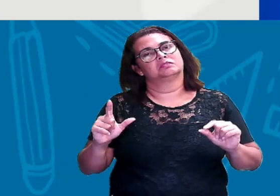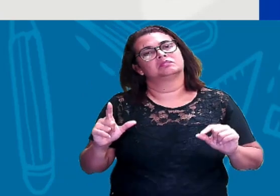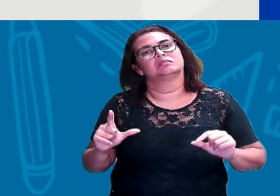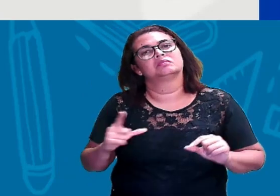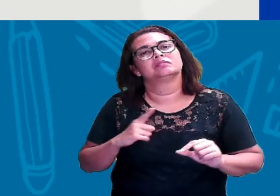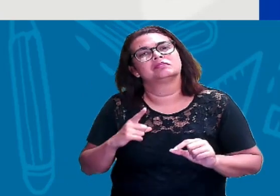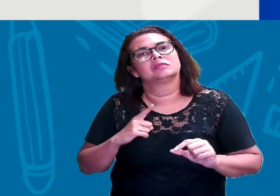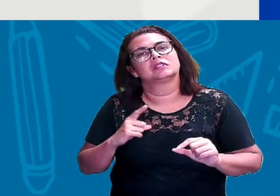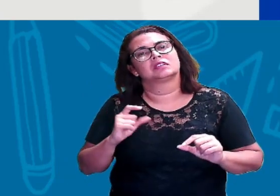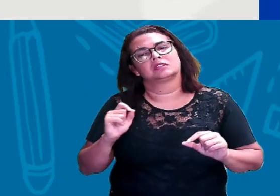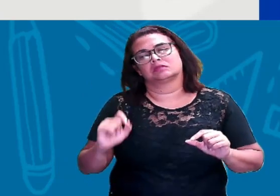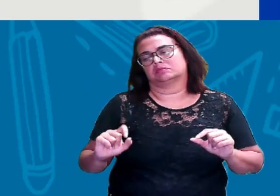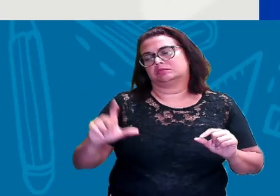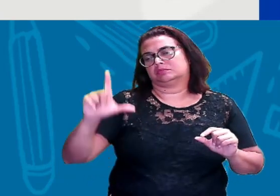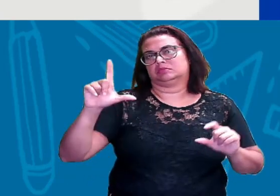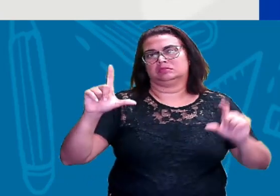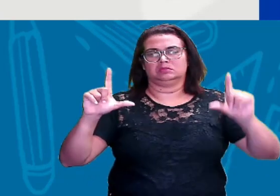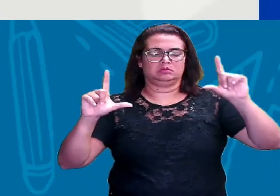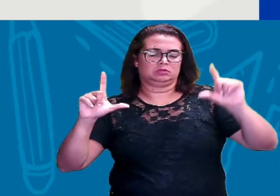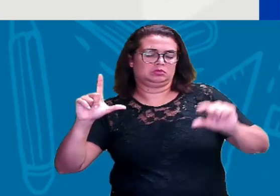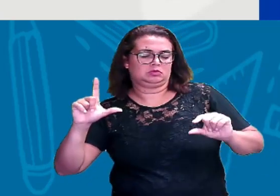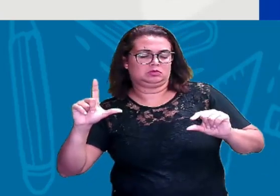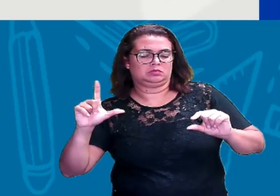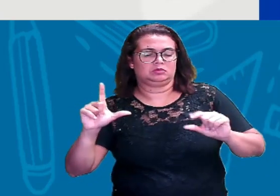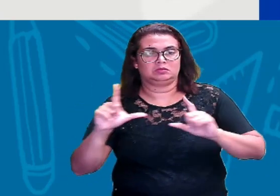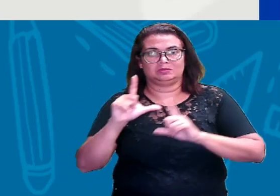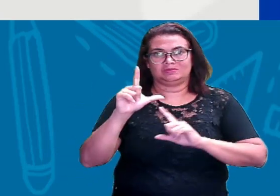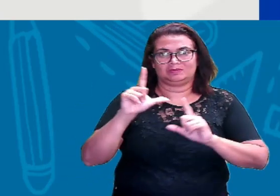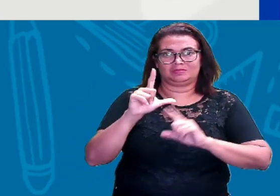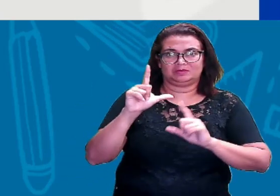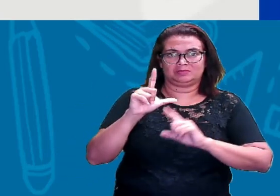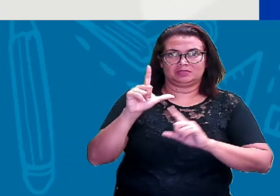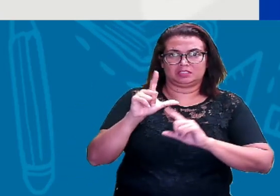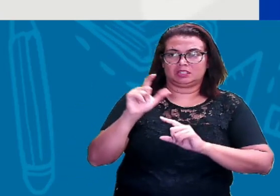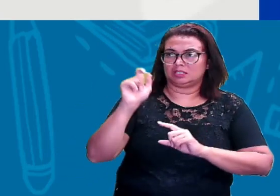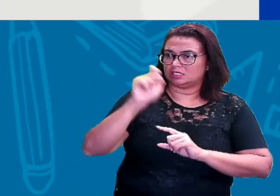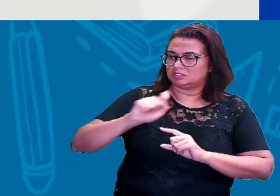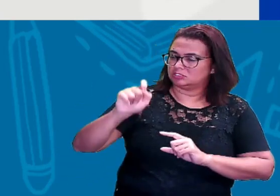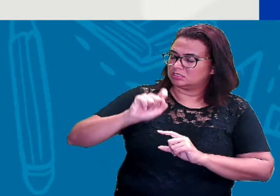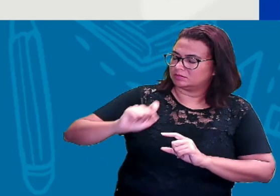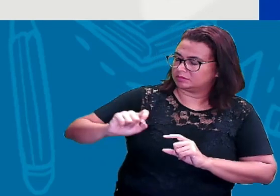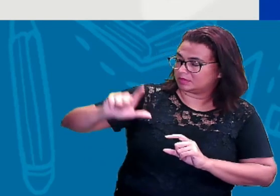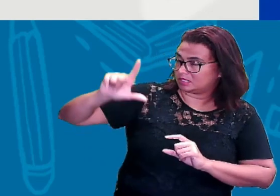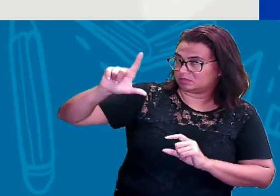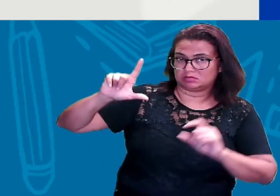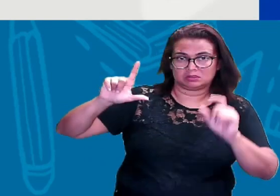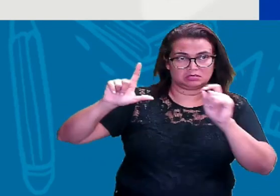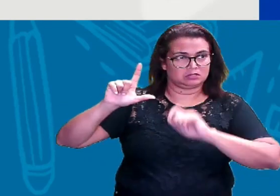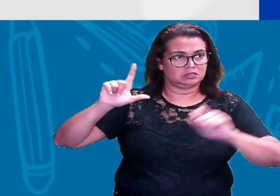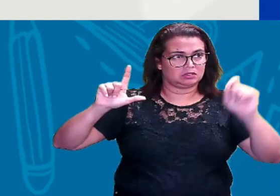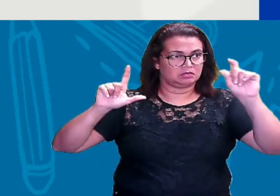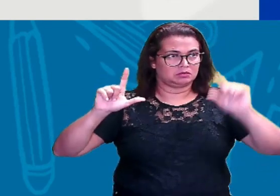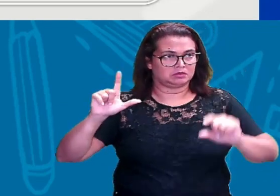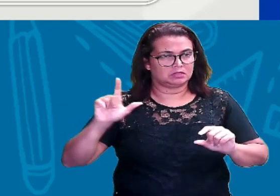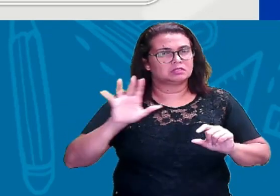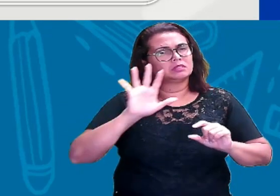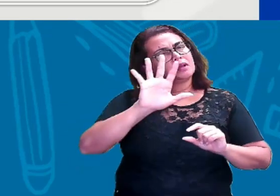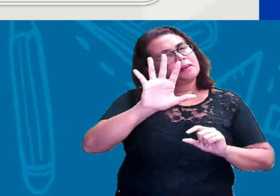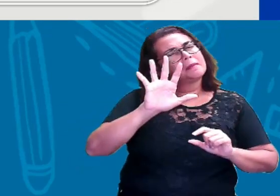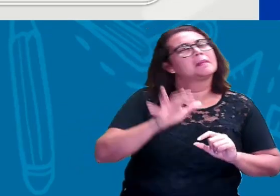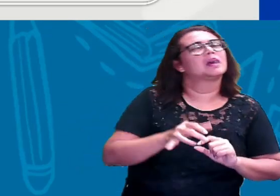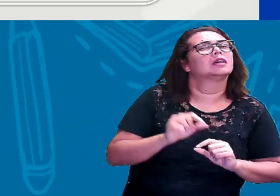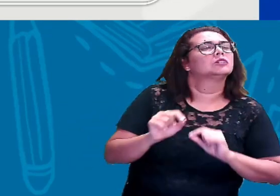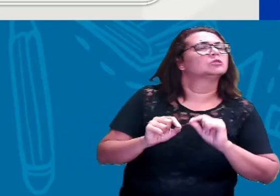usado para dizer alfabeto maiúsculo e alfabeto minúsculo, certo? Só que, presta atenção numa